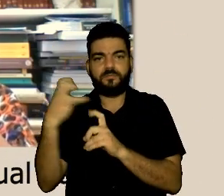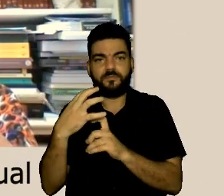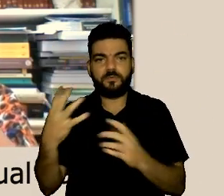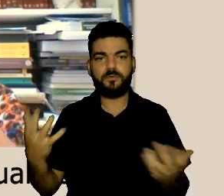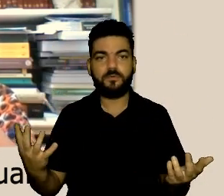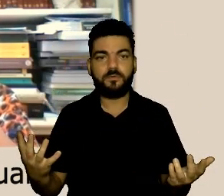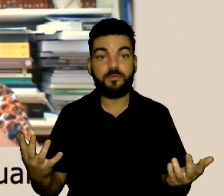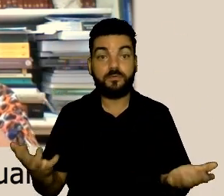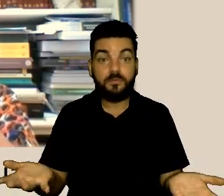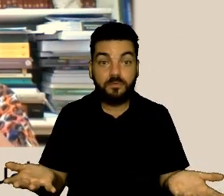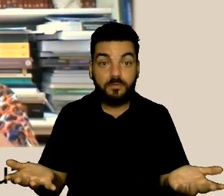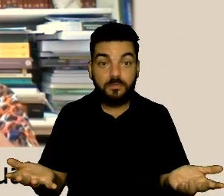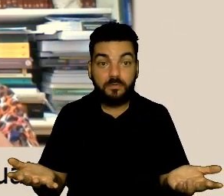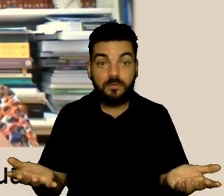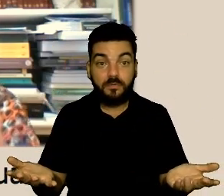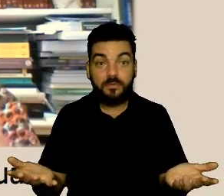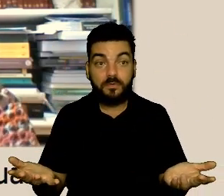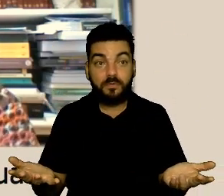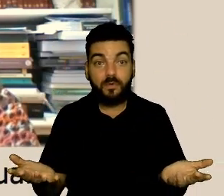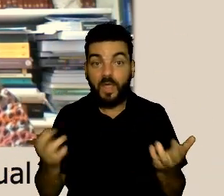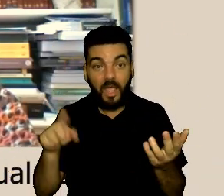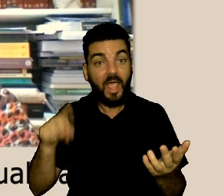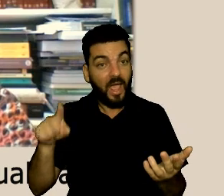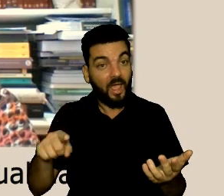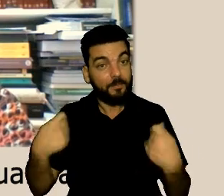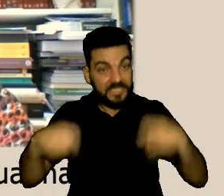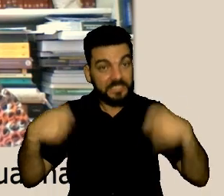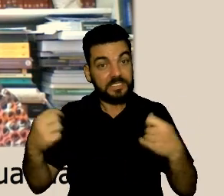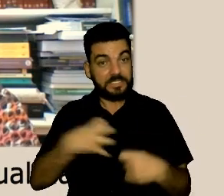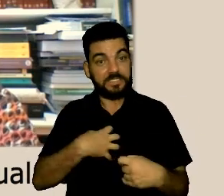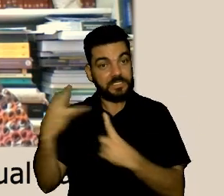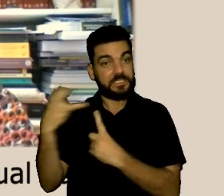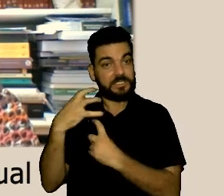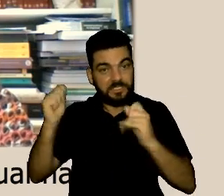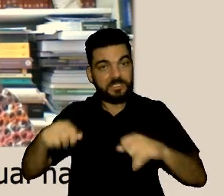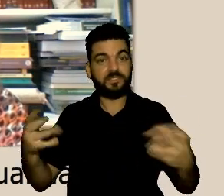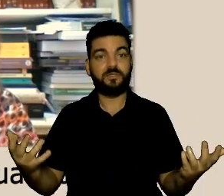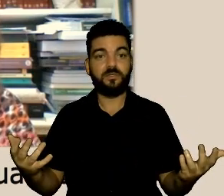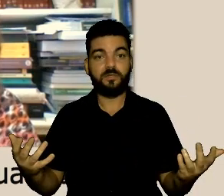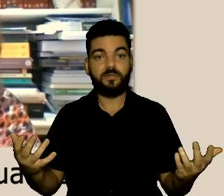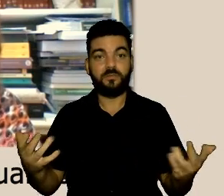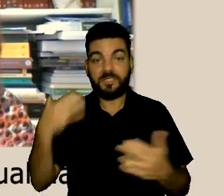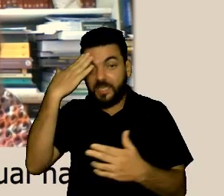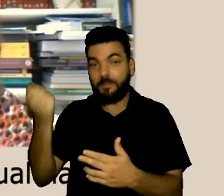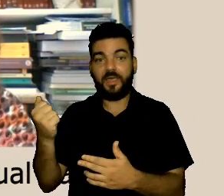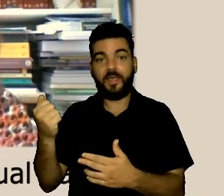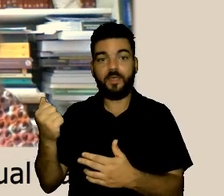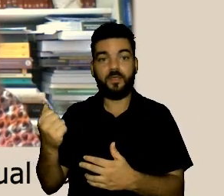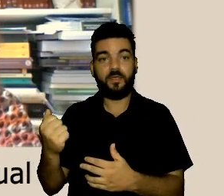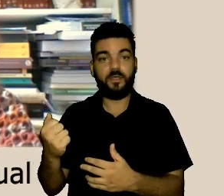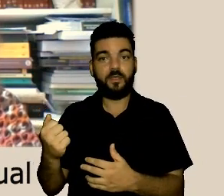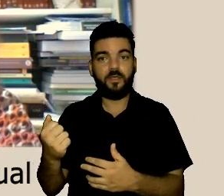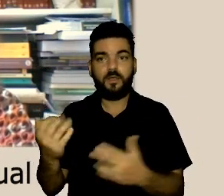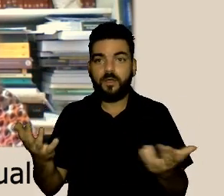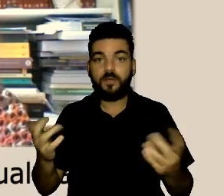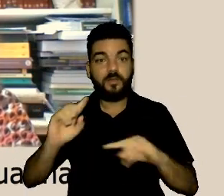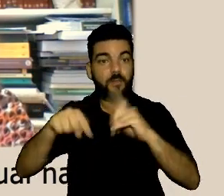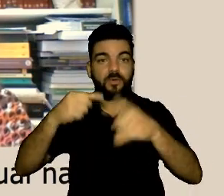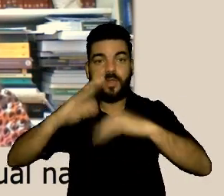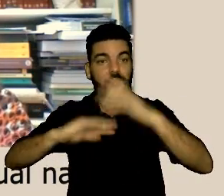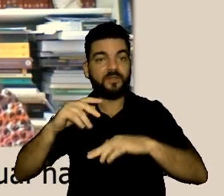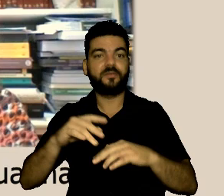monte de gente levantando a mão e vai descobrir que ele está sendo assediado então é exatamente entre o